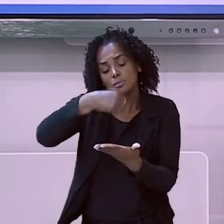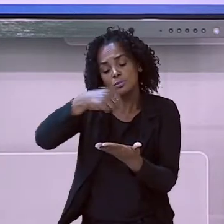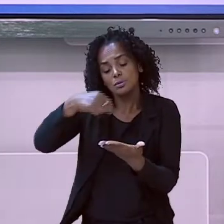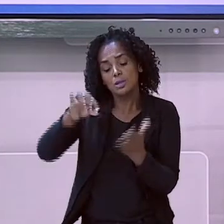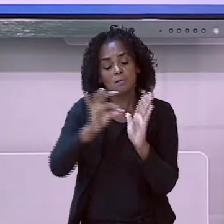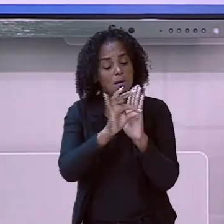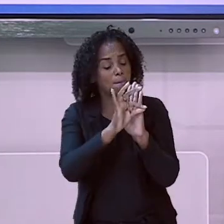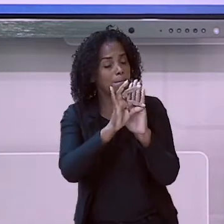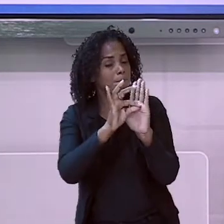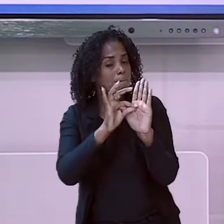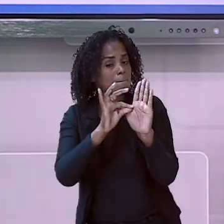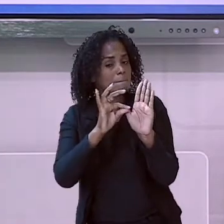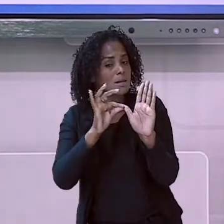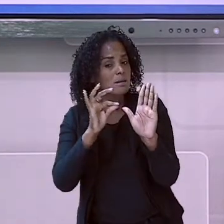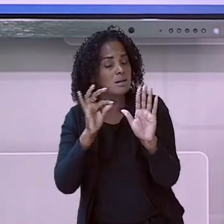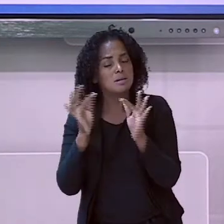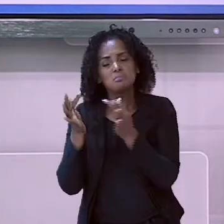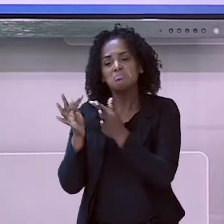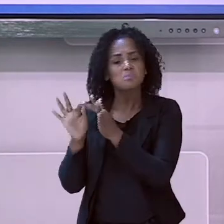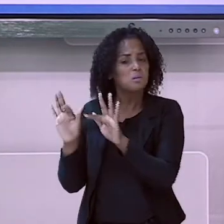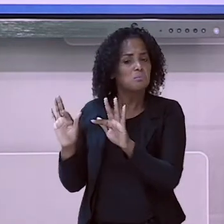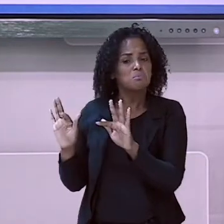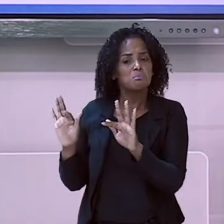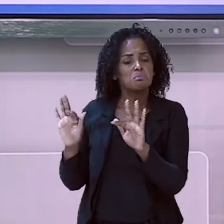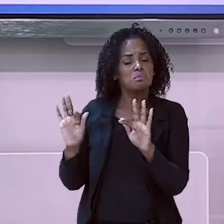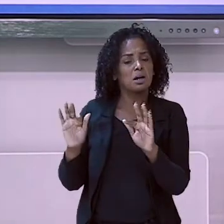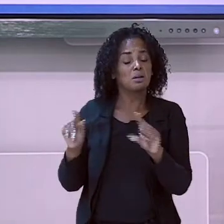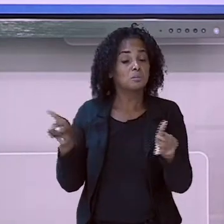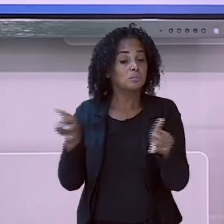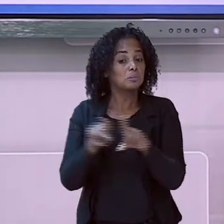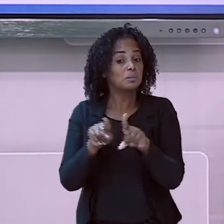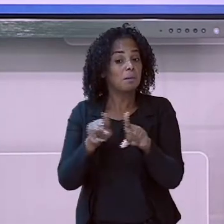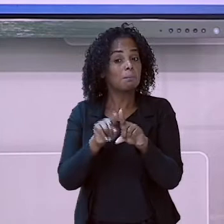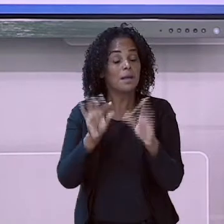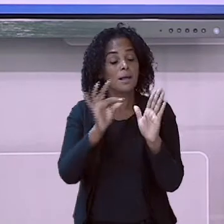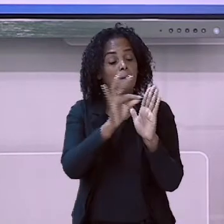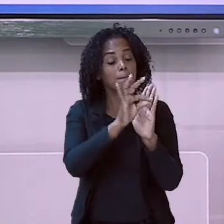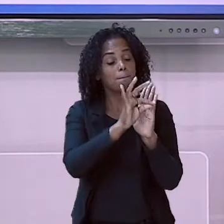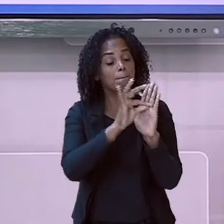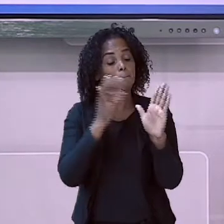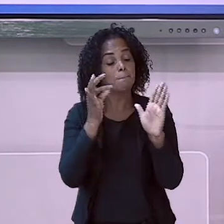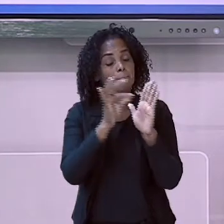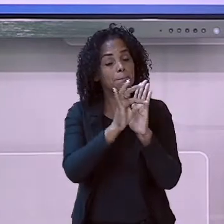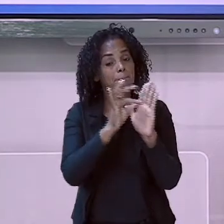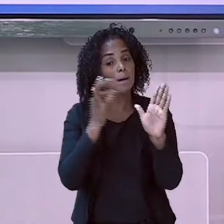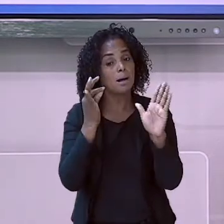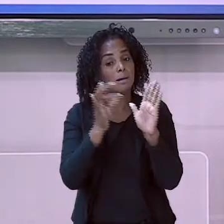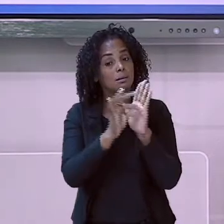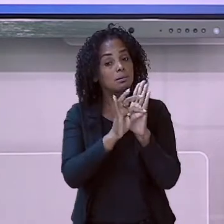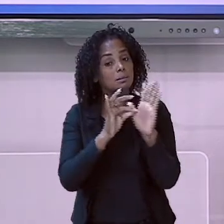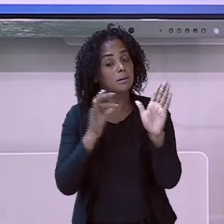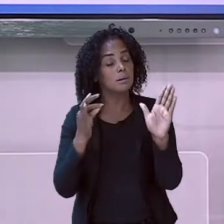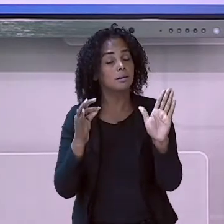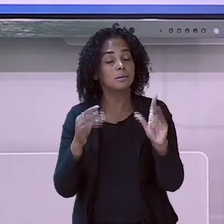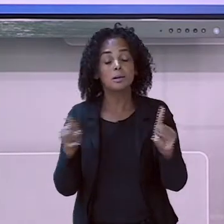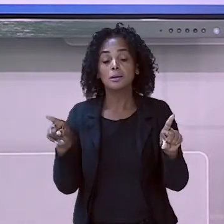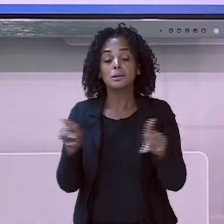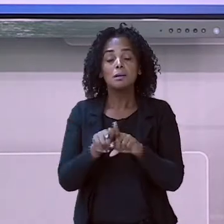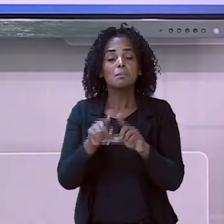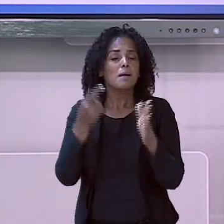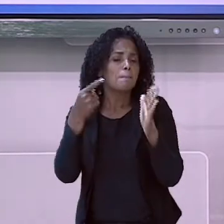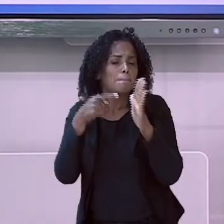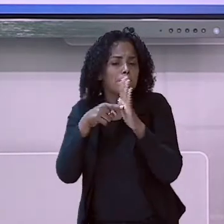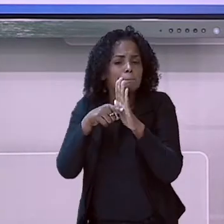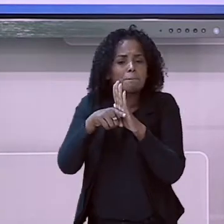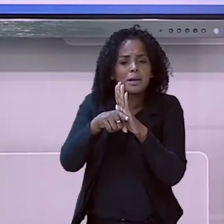Nós temos também as parlendas. Nós já trabalhamos algumas parlendas. Estão lembrados? Temos as adivinhas,